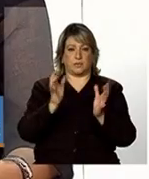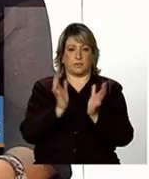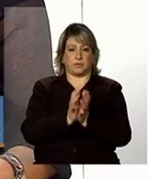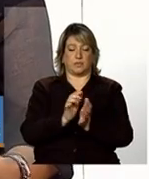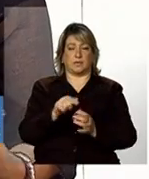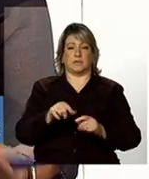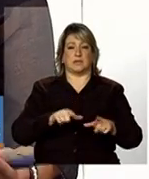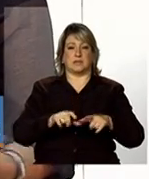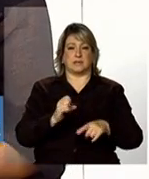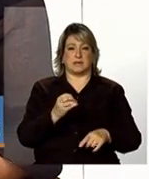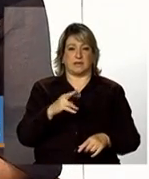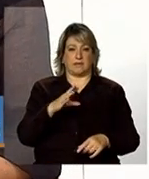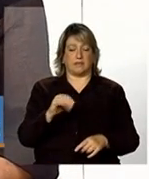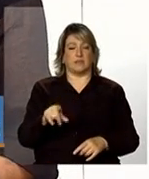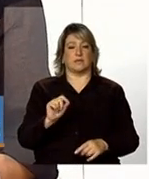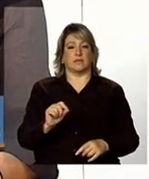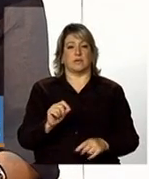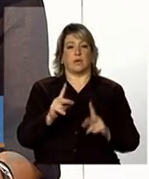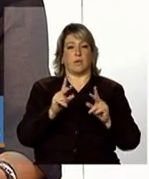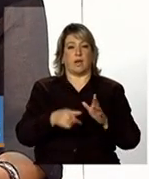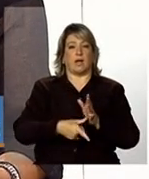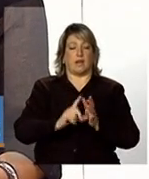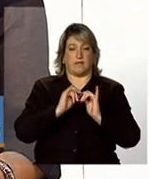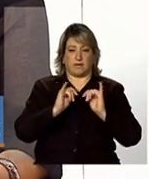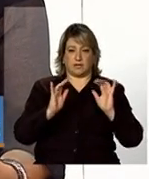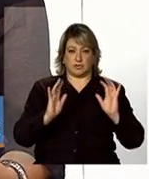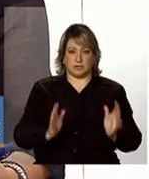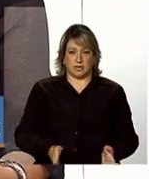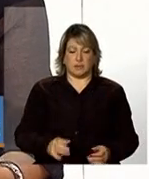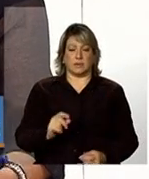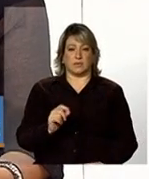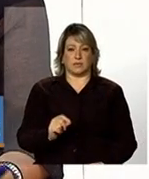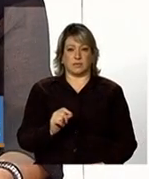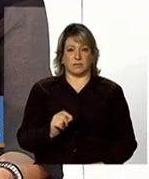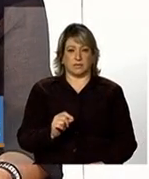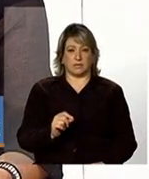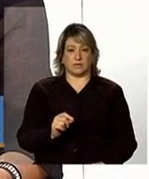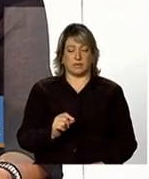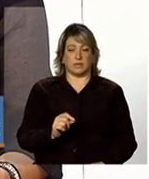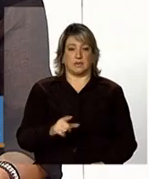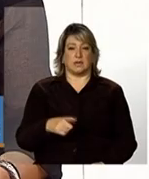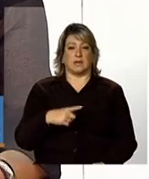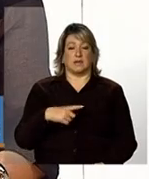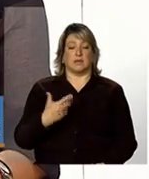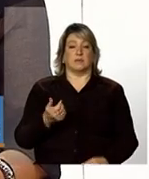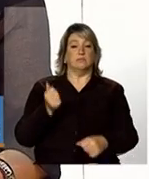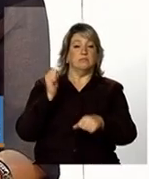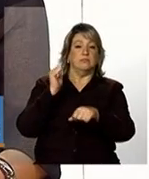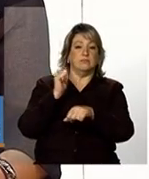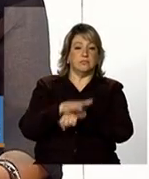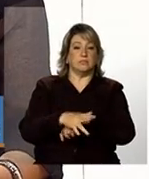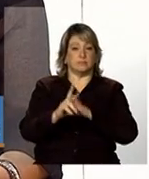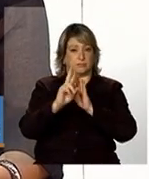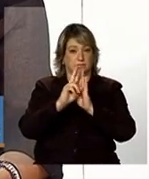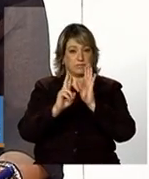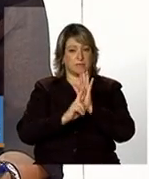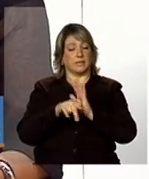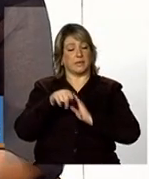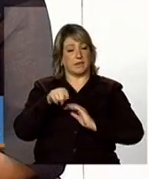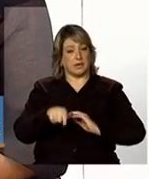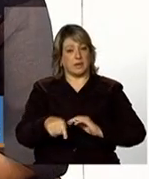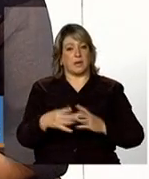de que como já foi dito anteriormente de que o descumprimento de condicionalidades ele muitas